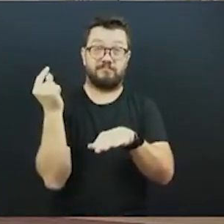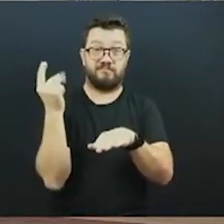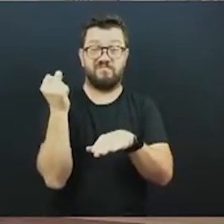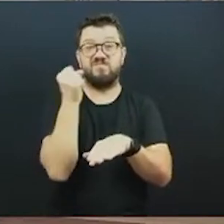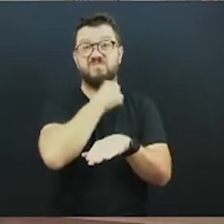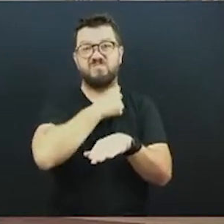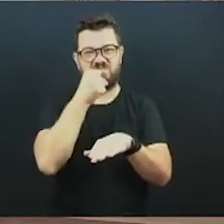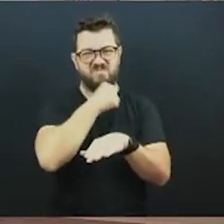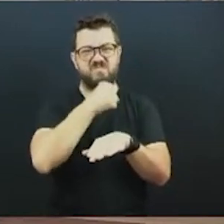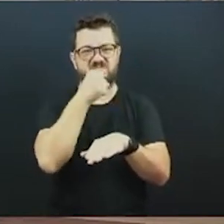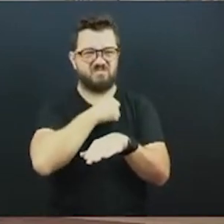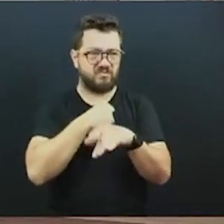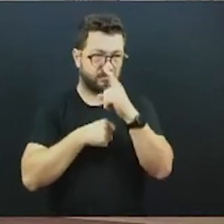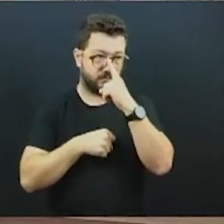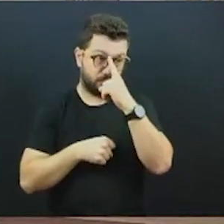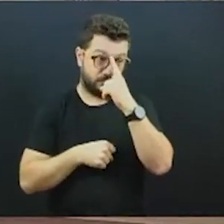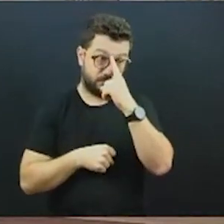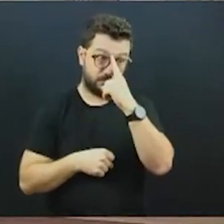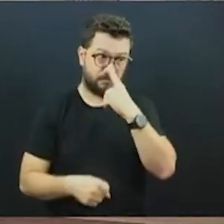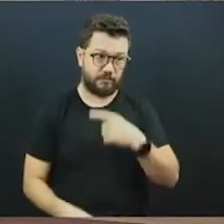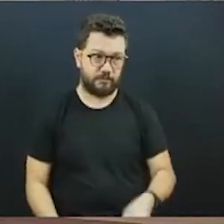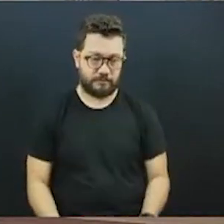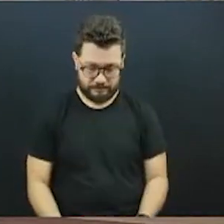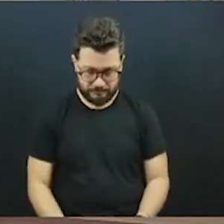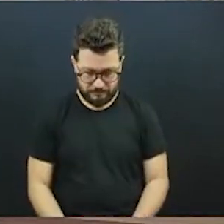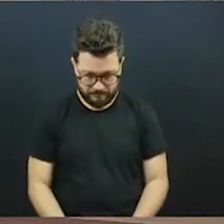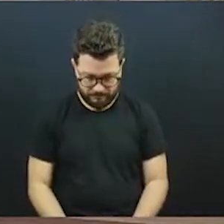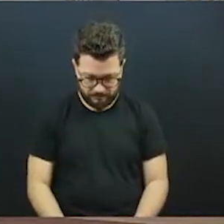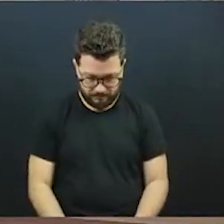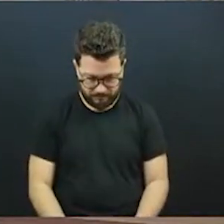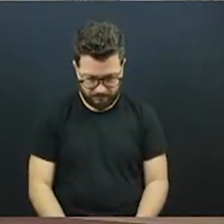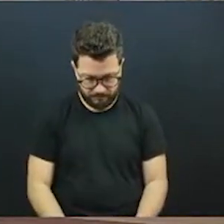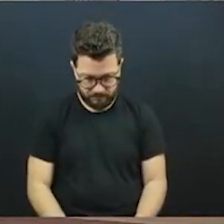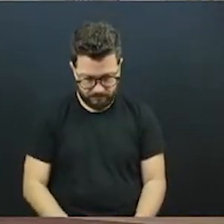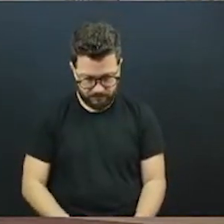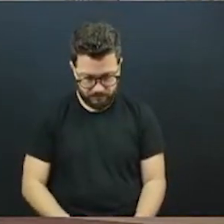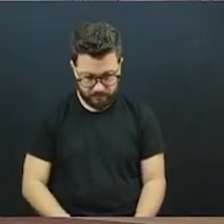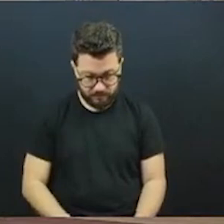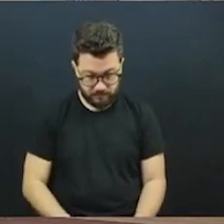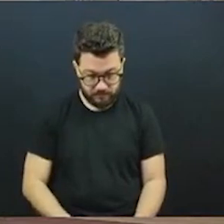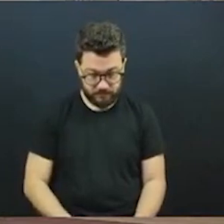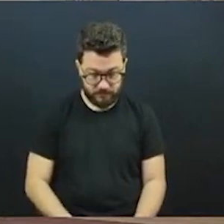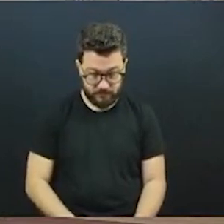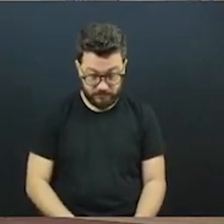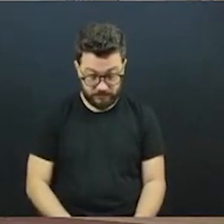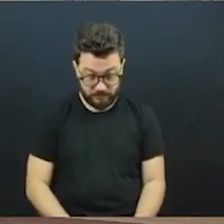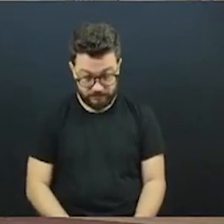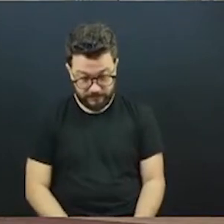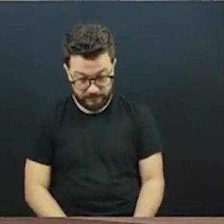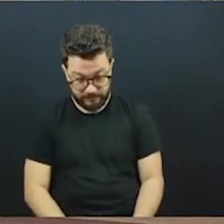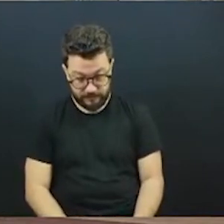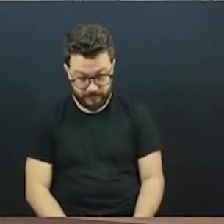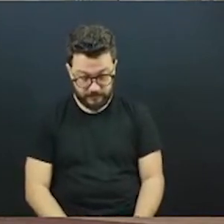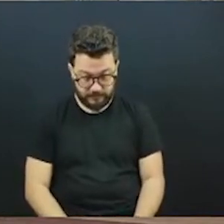debilitados, vamos dizer assim, para atender a população, sem contar que nós temos a